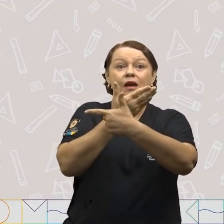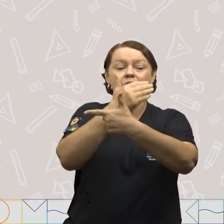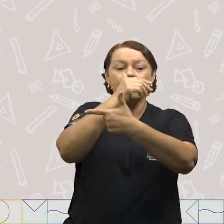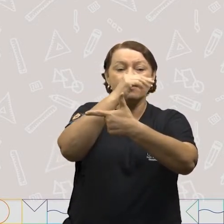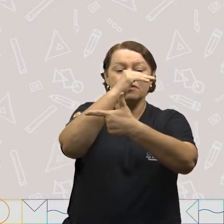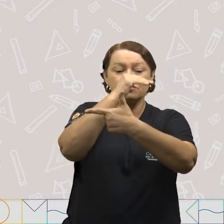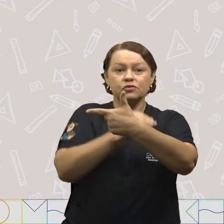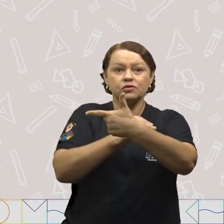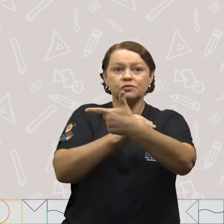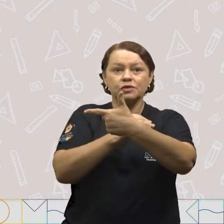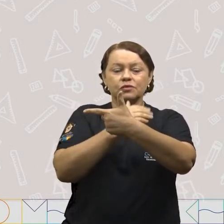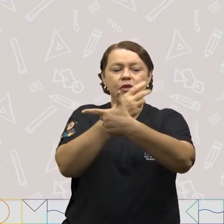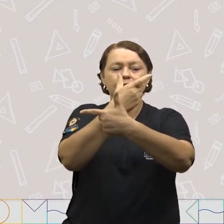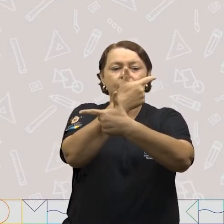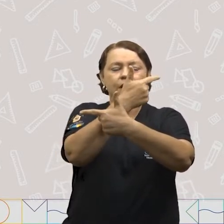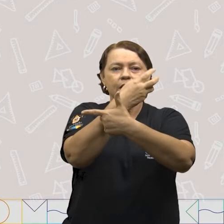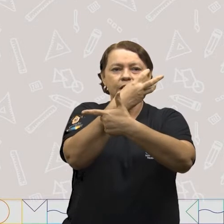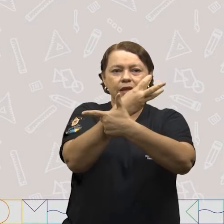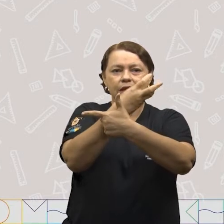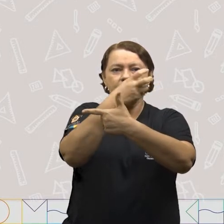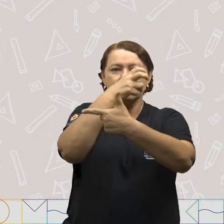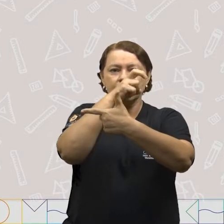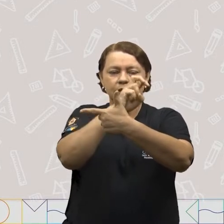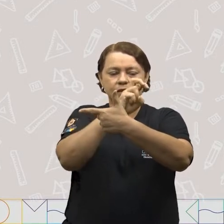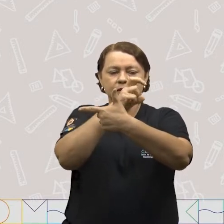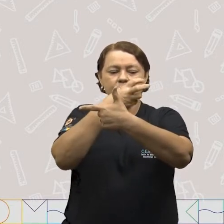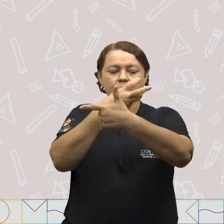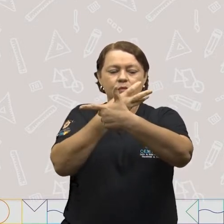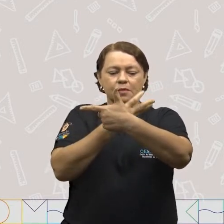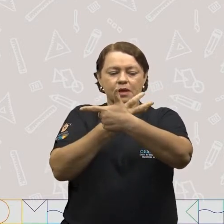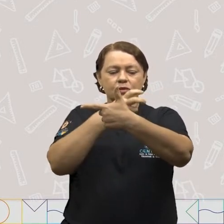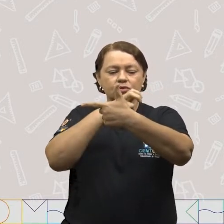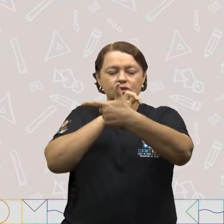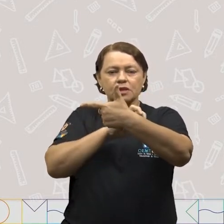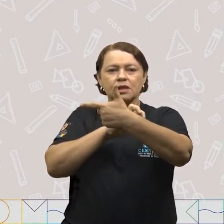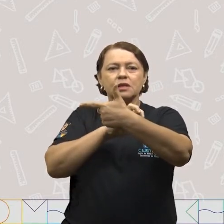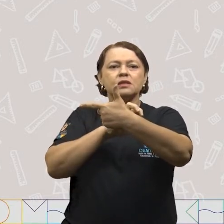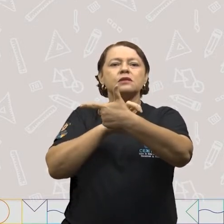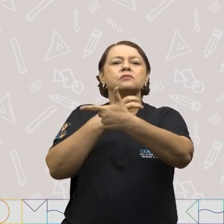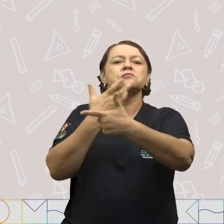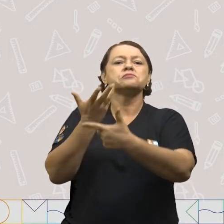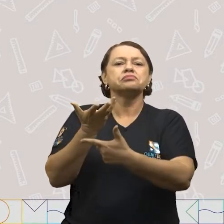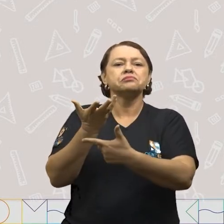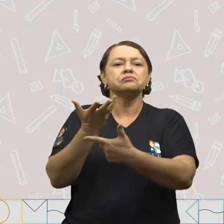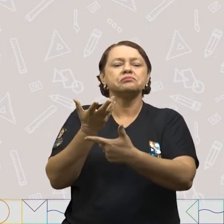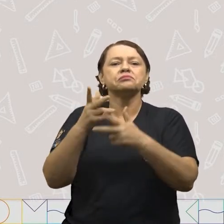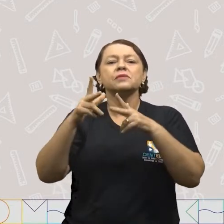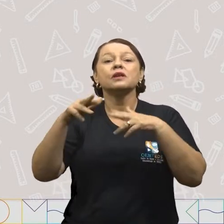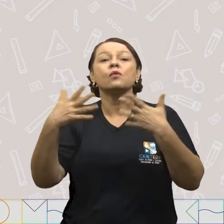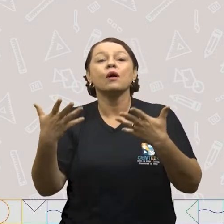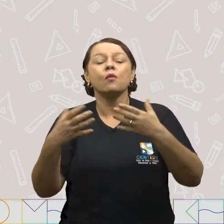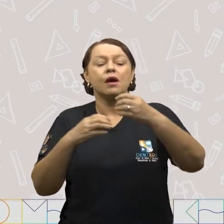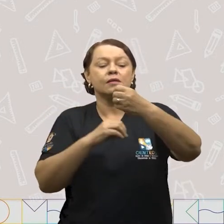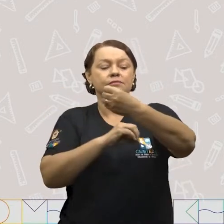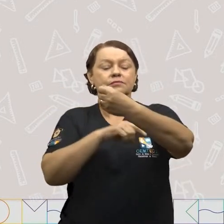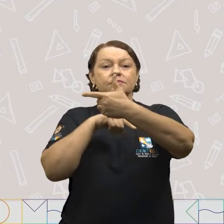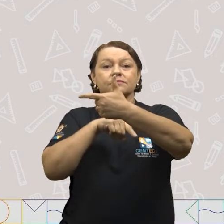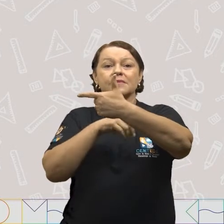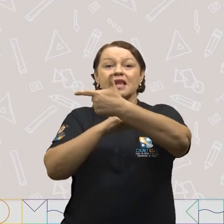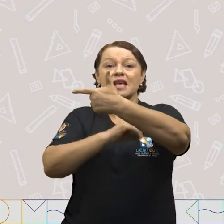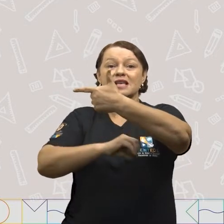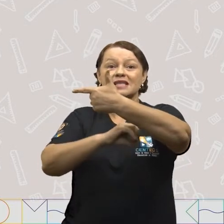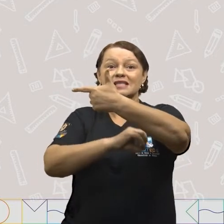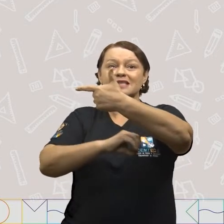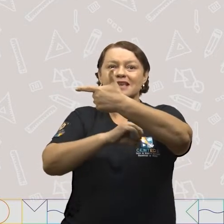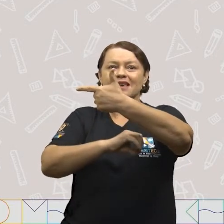subtração. Quanto que vai dar trinta e cinco menos trinta e cinco? Vai ser igual a zero, que